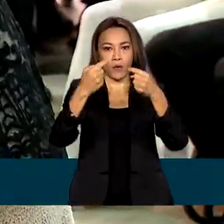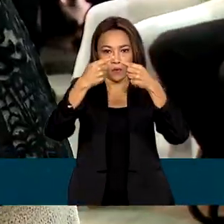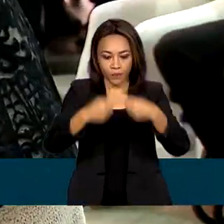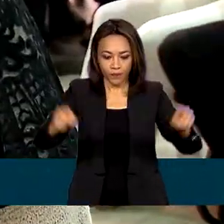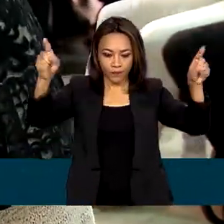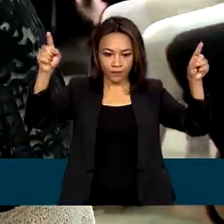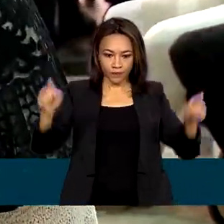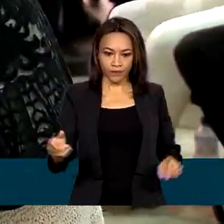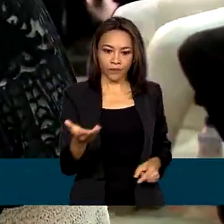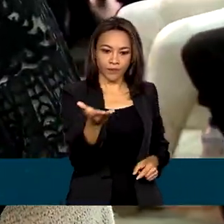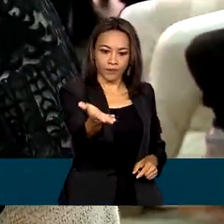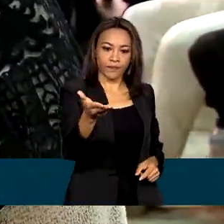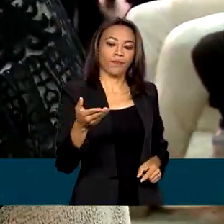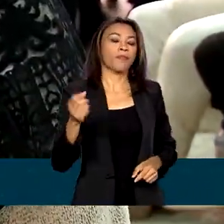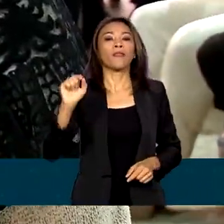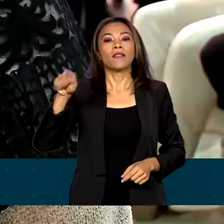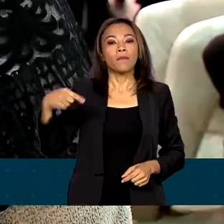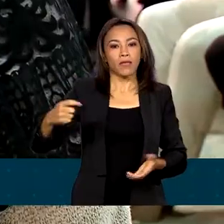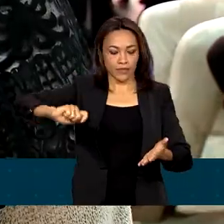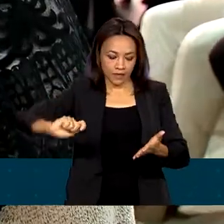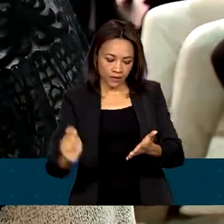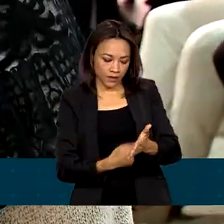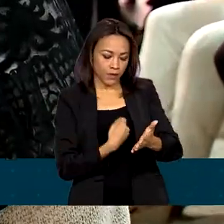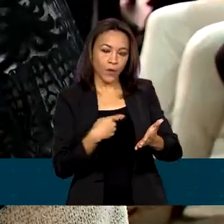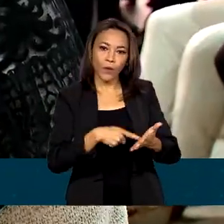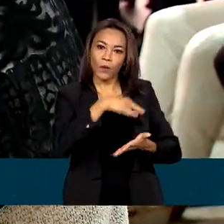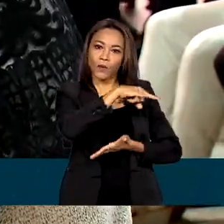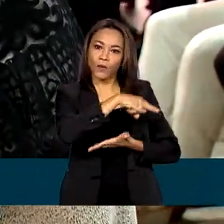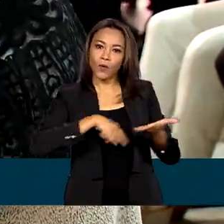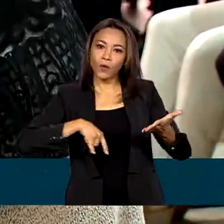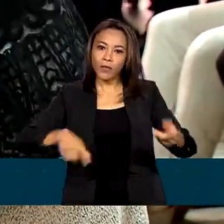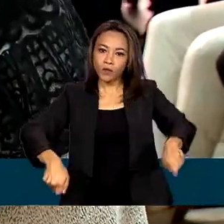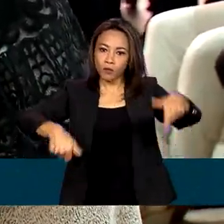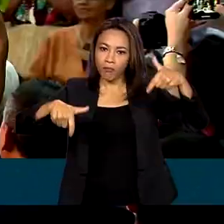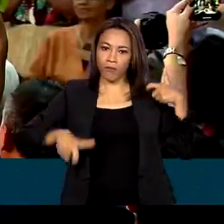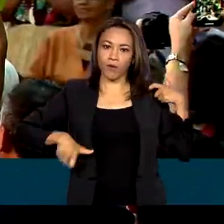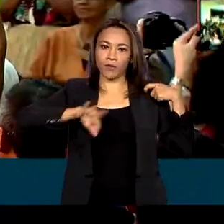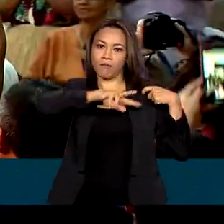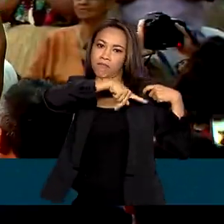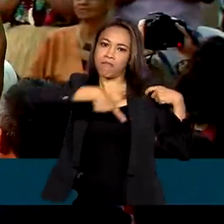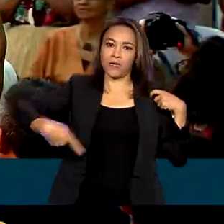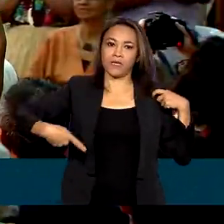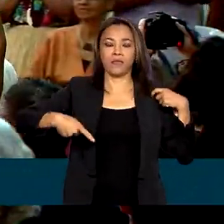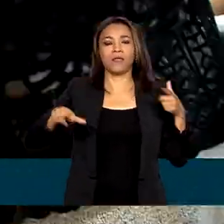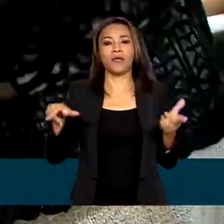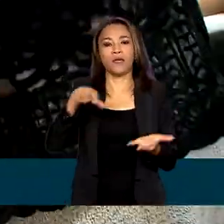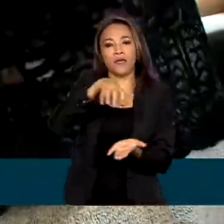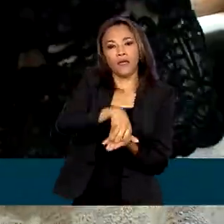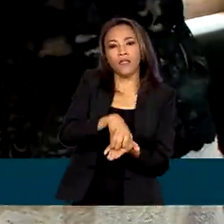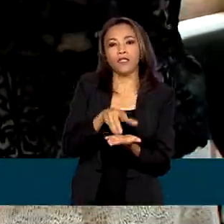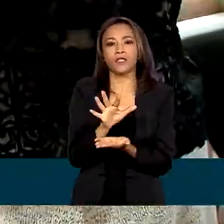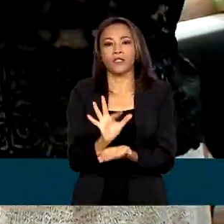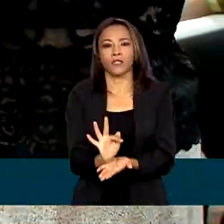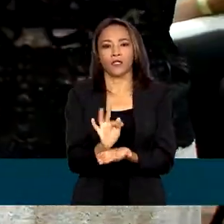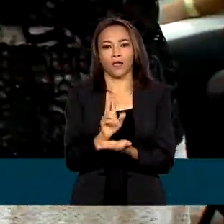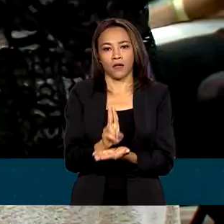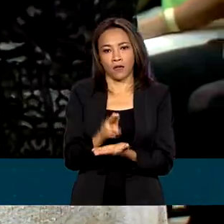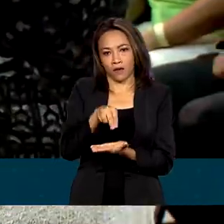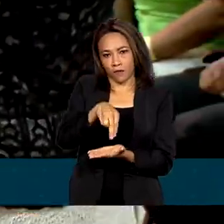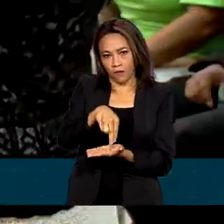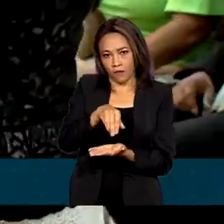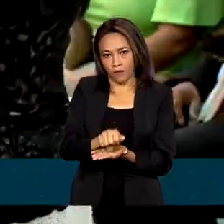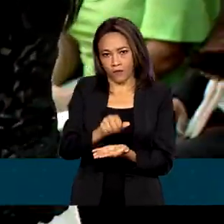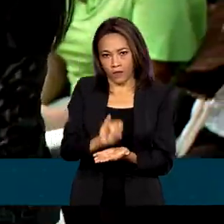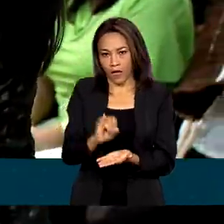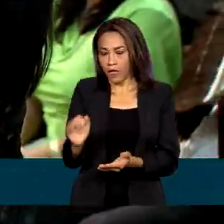Depois, Joênia Wapixana assinou o termo de posse como presidente da Fundação Nacional dos Povos Indígenas ao